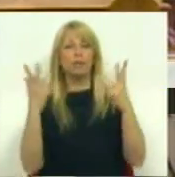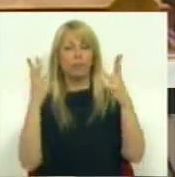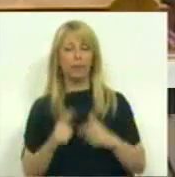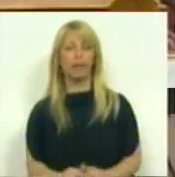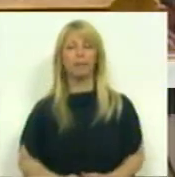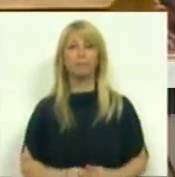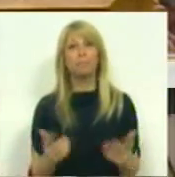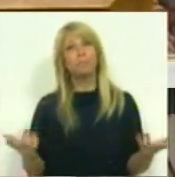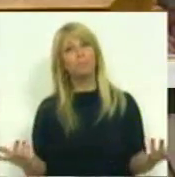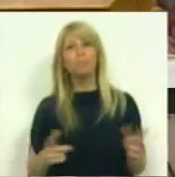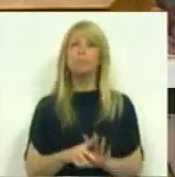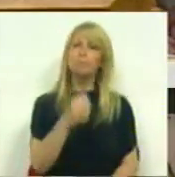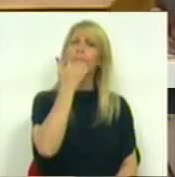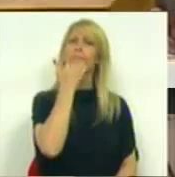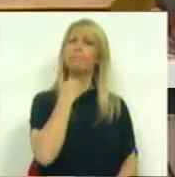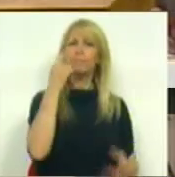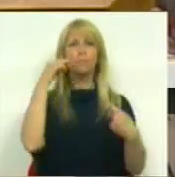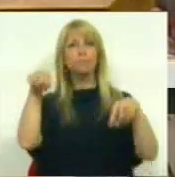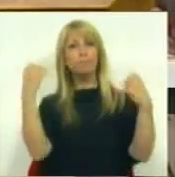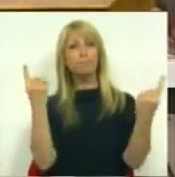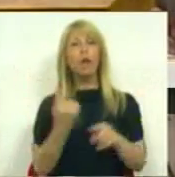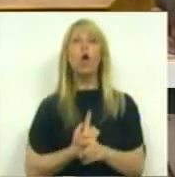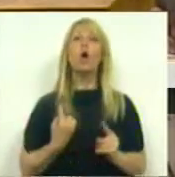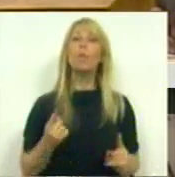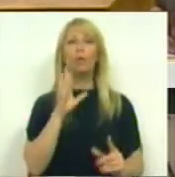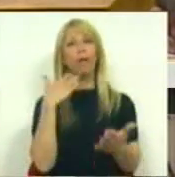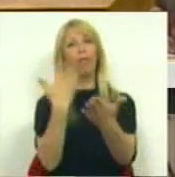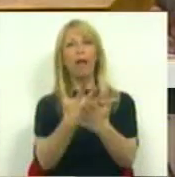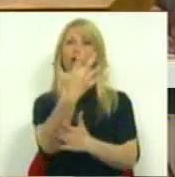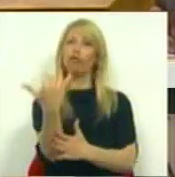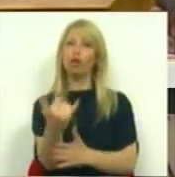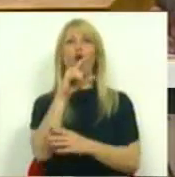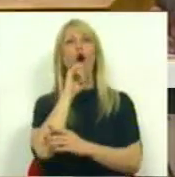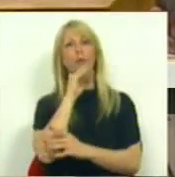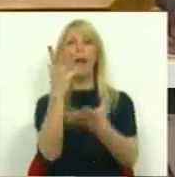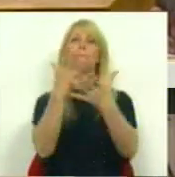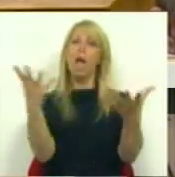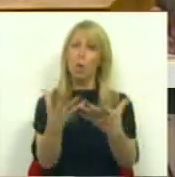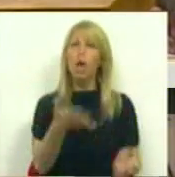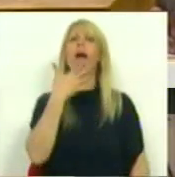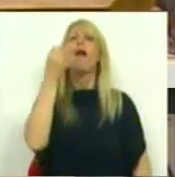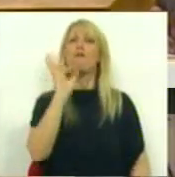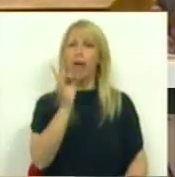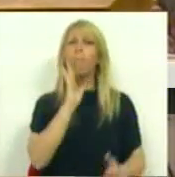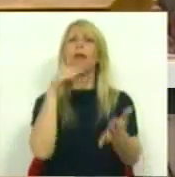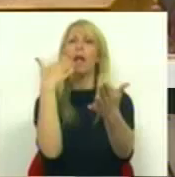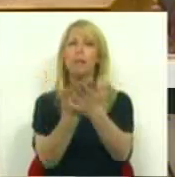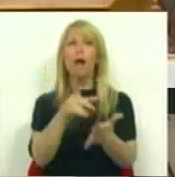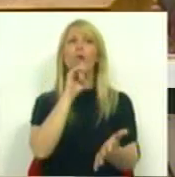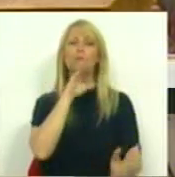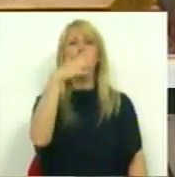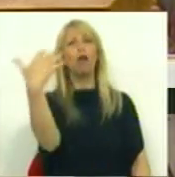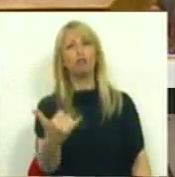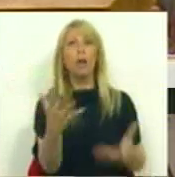congratulavam-se porque davam uma segunda oportunidade à maioria e valia a pena dar uma segunda oportunidade